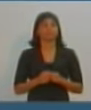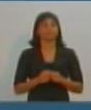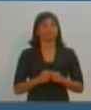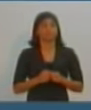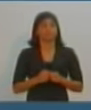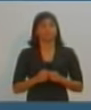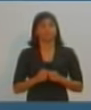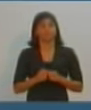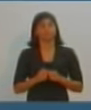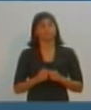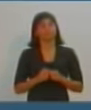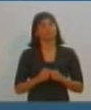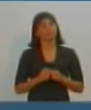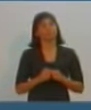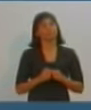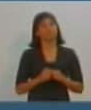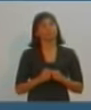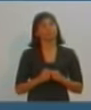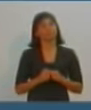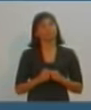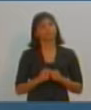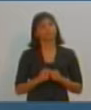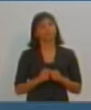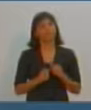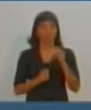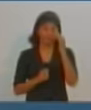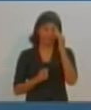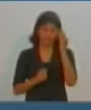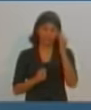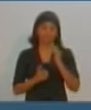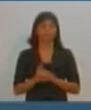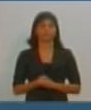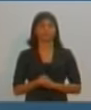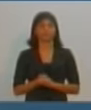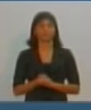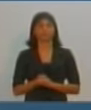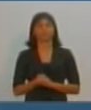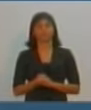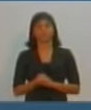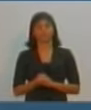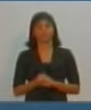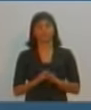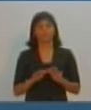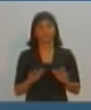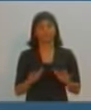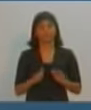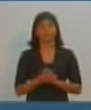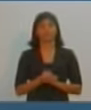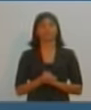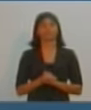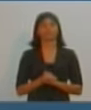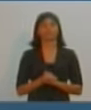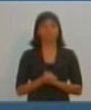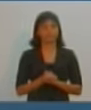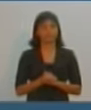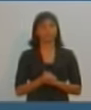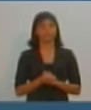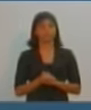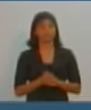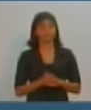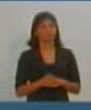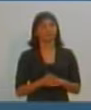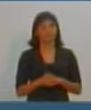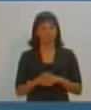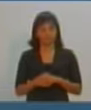Candidato, 30 segundos já se foram, obrigada. E chega ao fim o segundo bloco do único debate da TV do Oeste Paulista entre os candidatos à